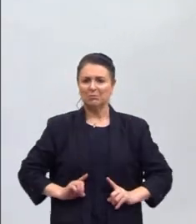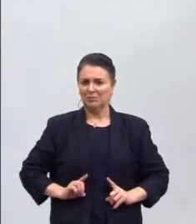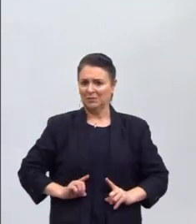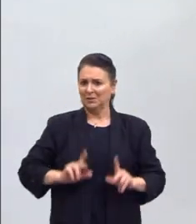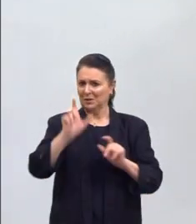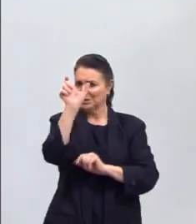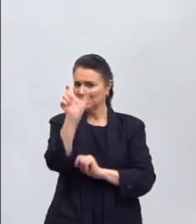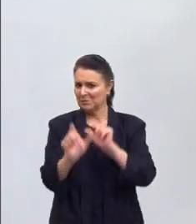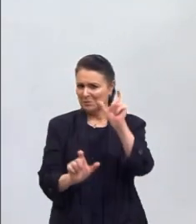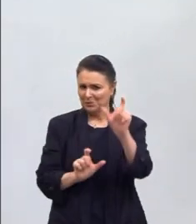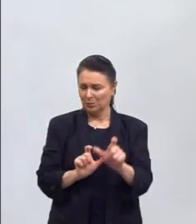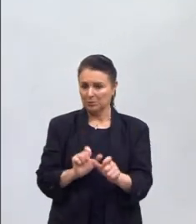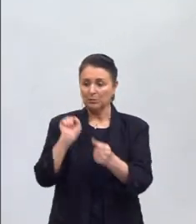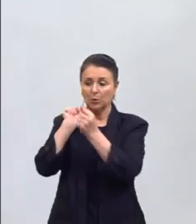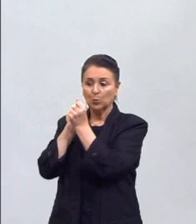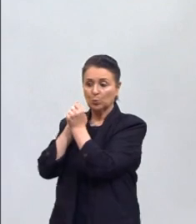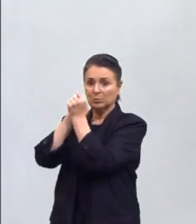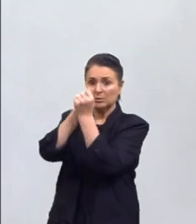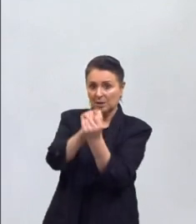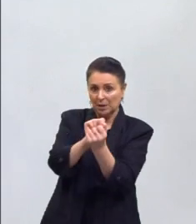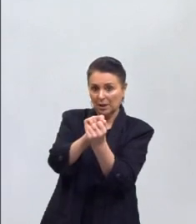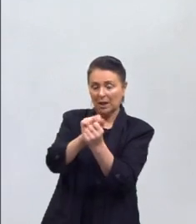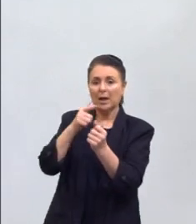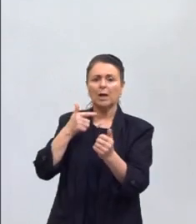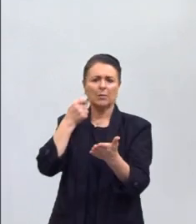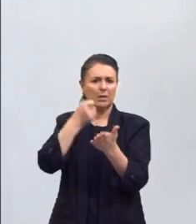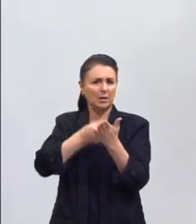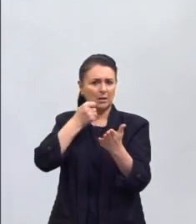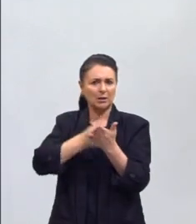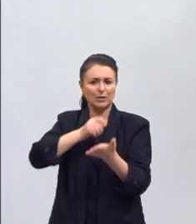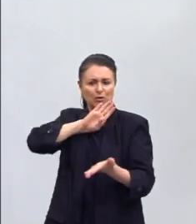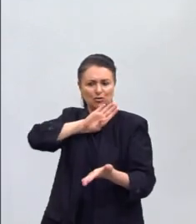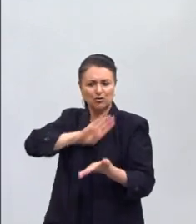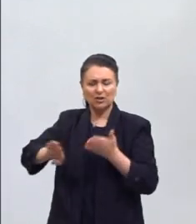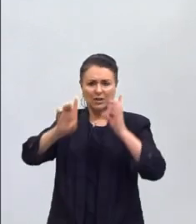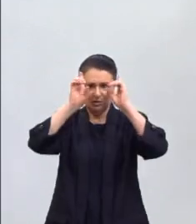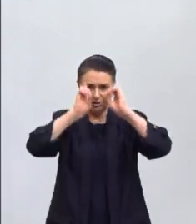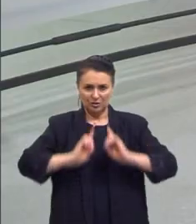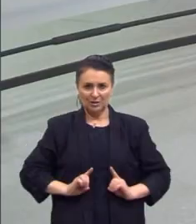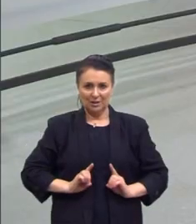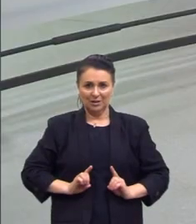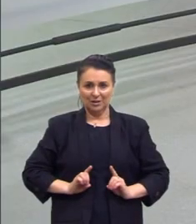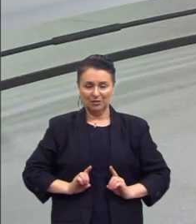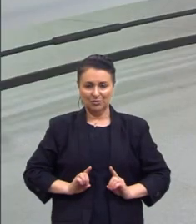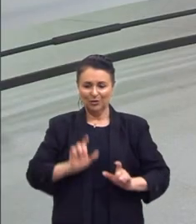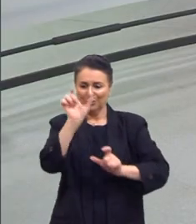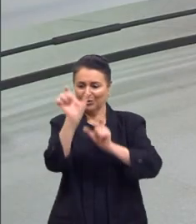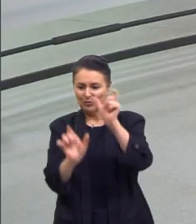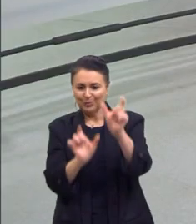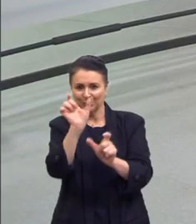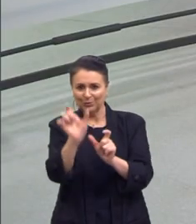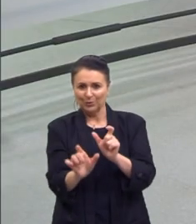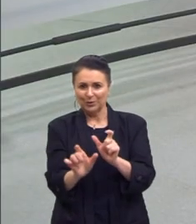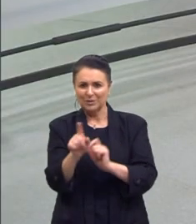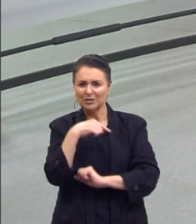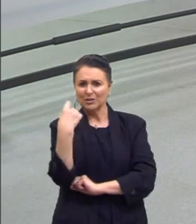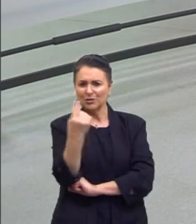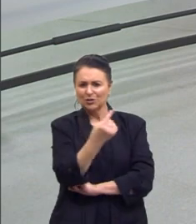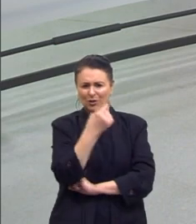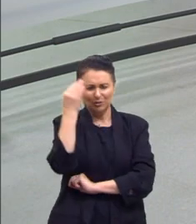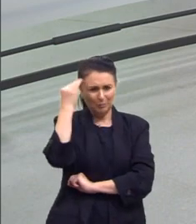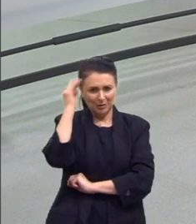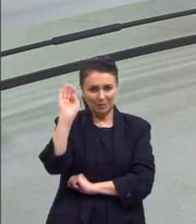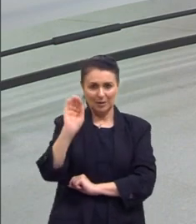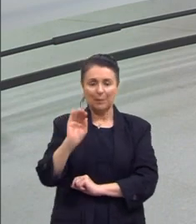E a escravização é exatamente uma tentativa de tirar essa dignidade das pessoas. E, se a gente pensar na